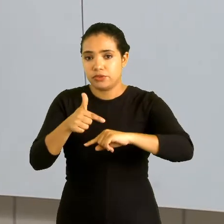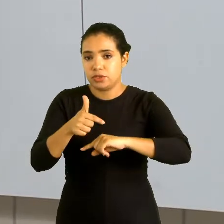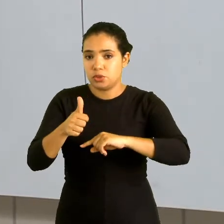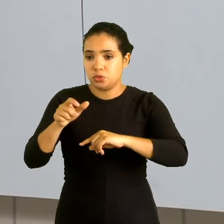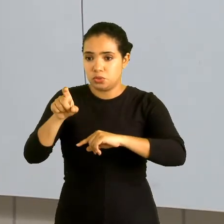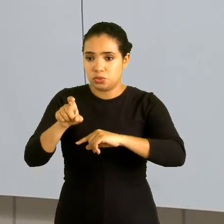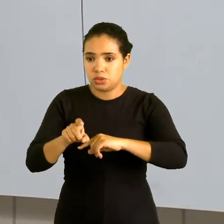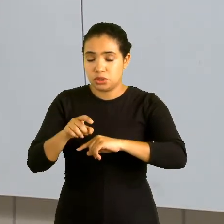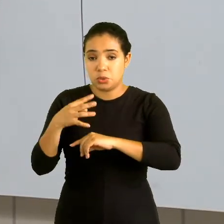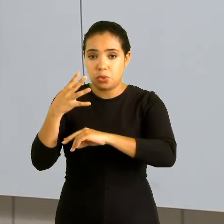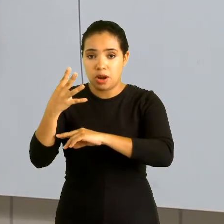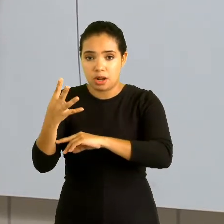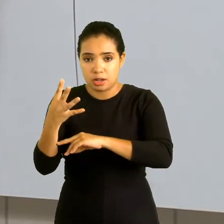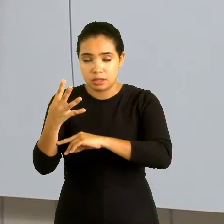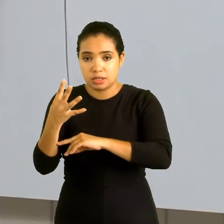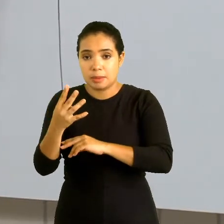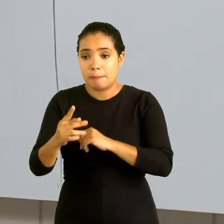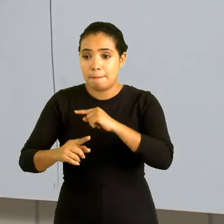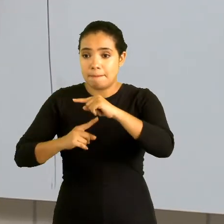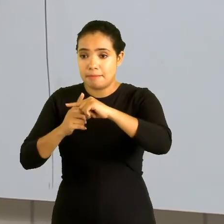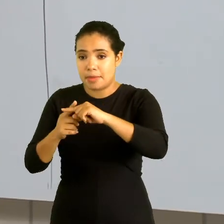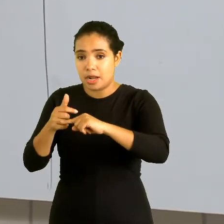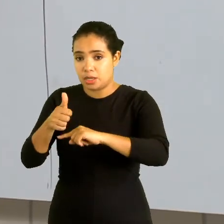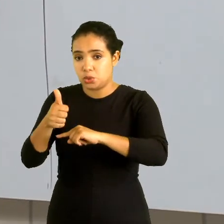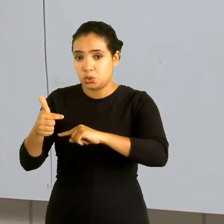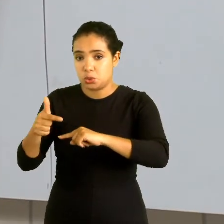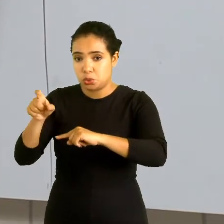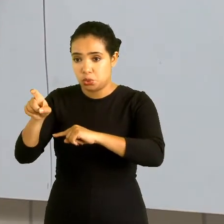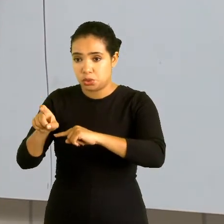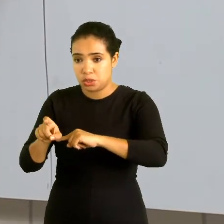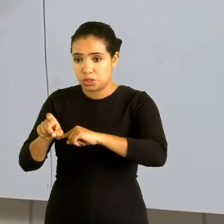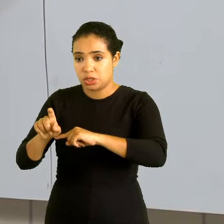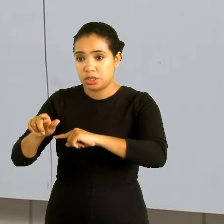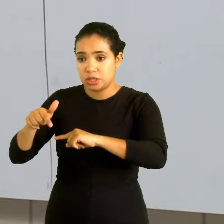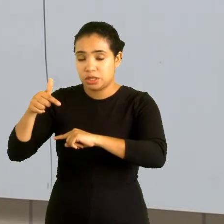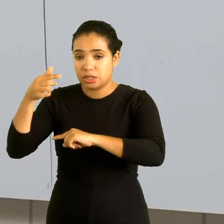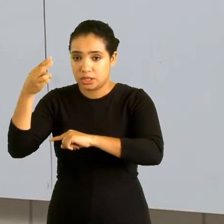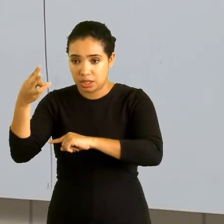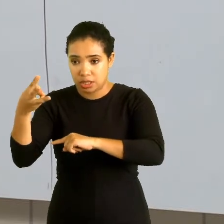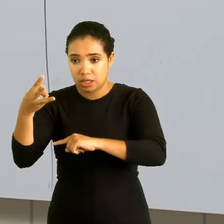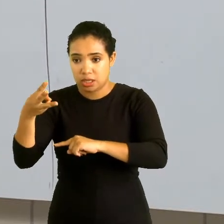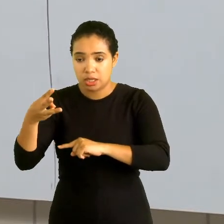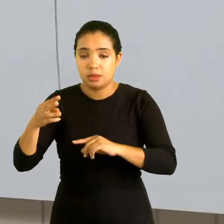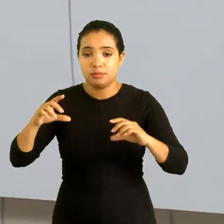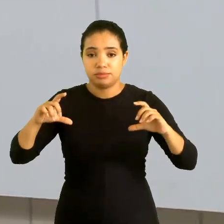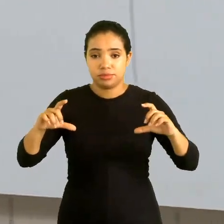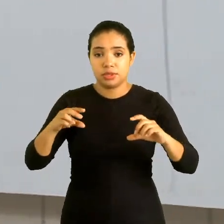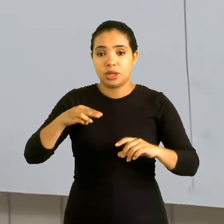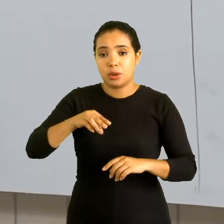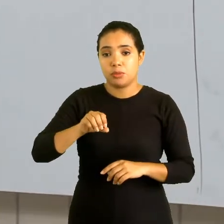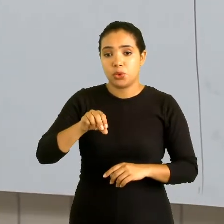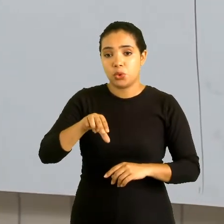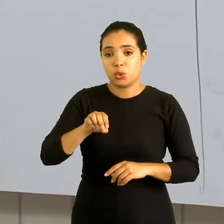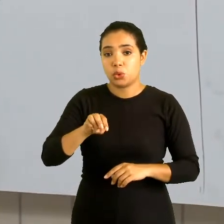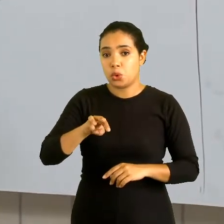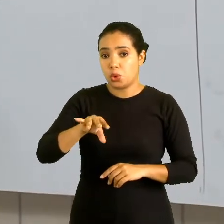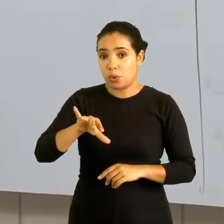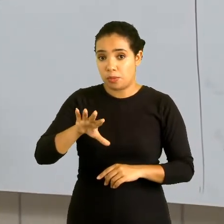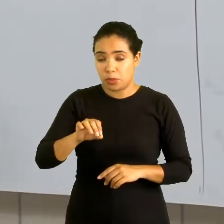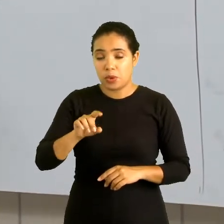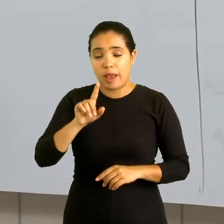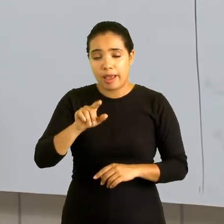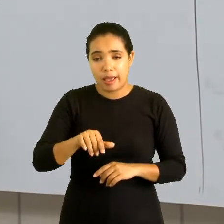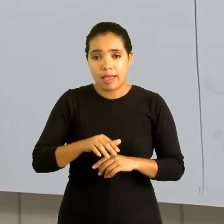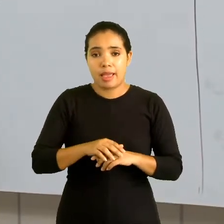elevado à quarta mais 12x elevado ao cubo por um monômio. O nosso monômio é um